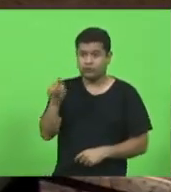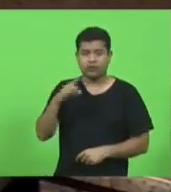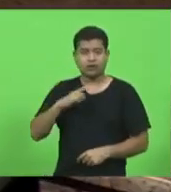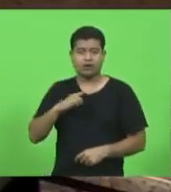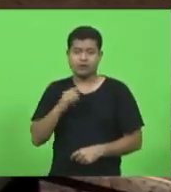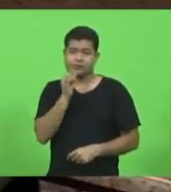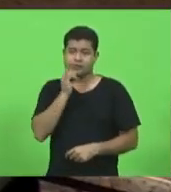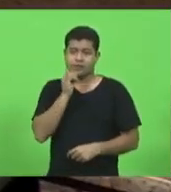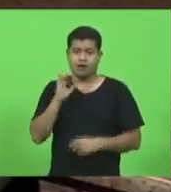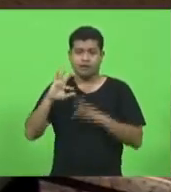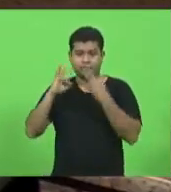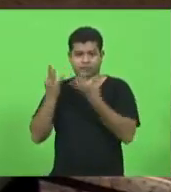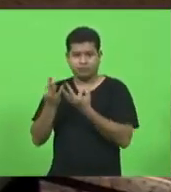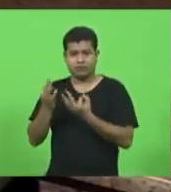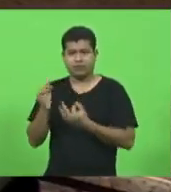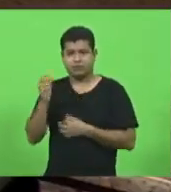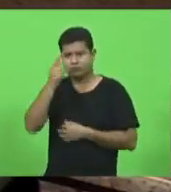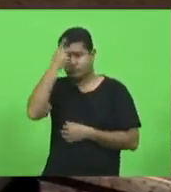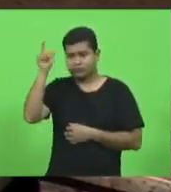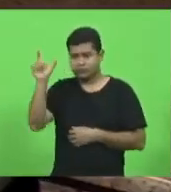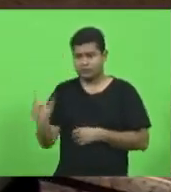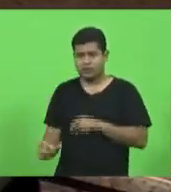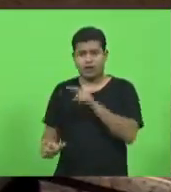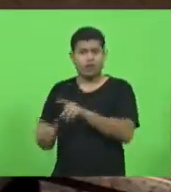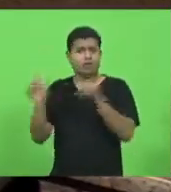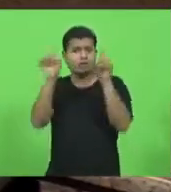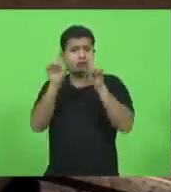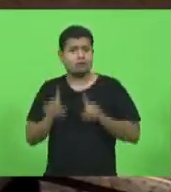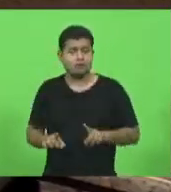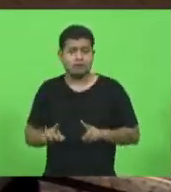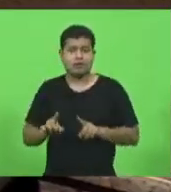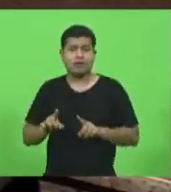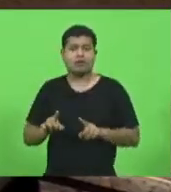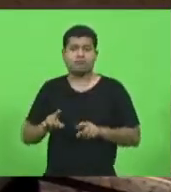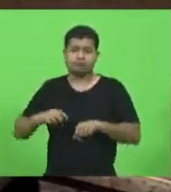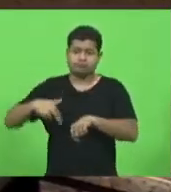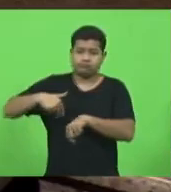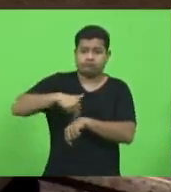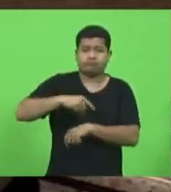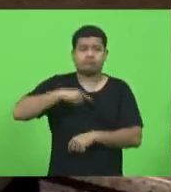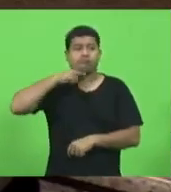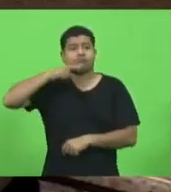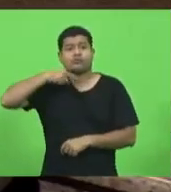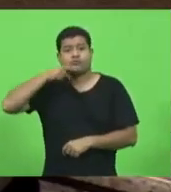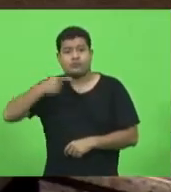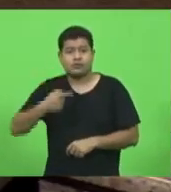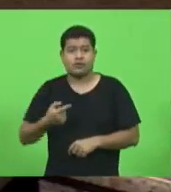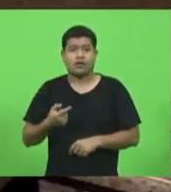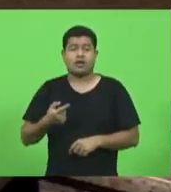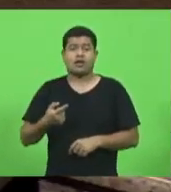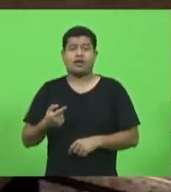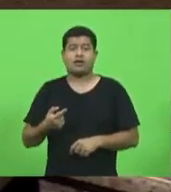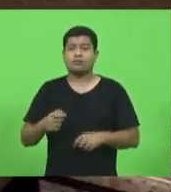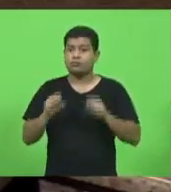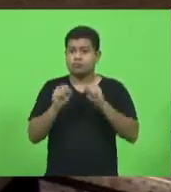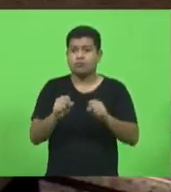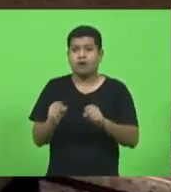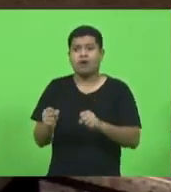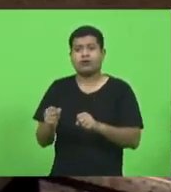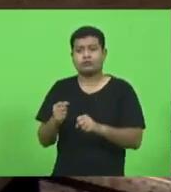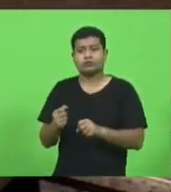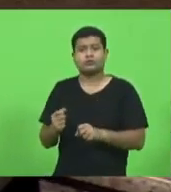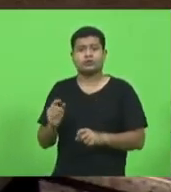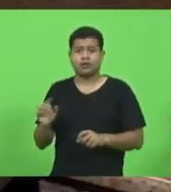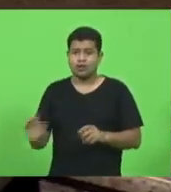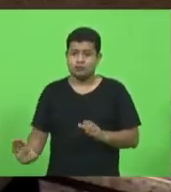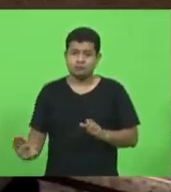com deficiência, motora, que incapacita dela ir até o posto de saúde, pode procurar aí o posto